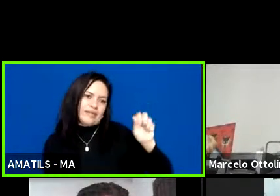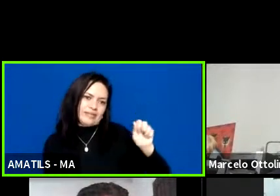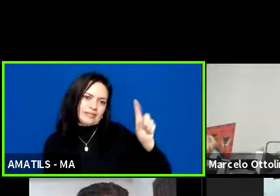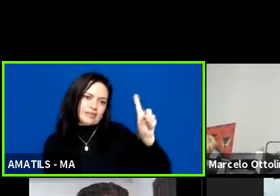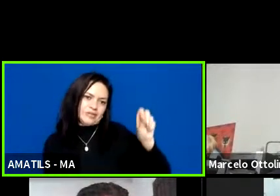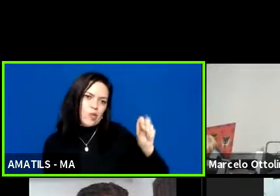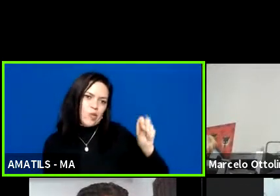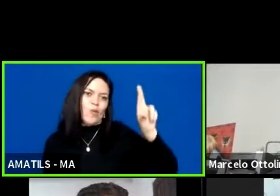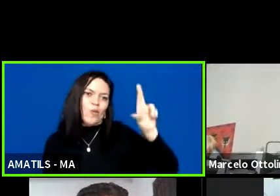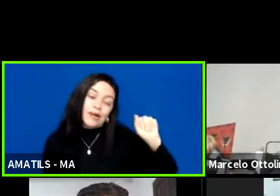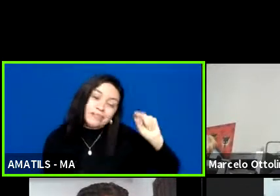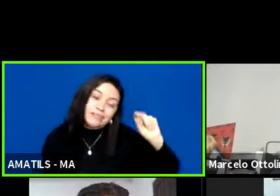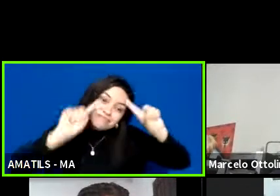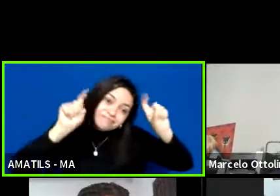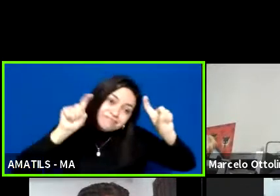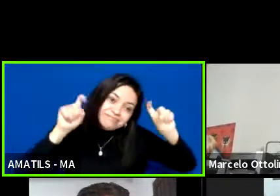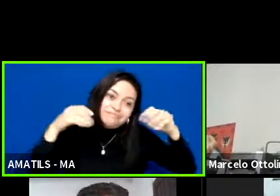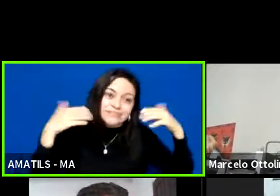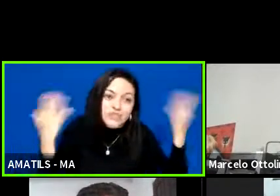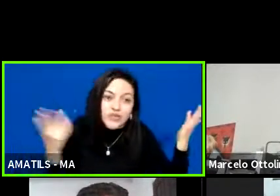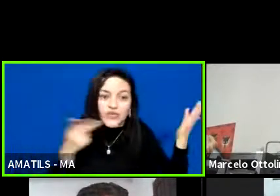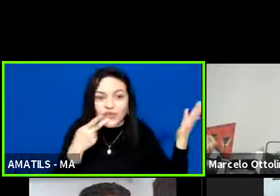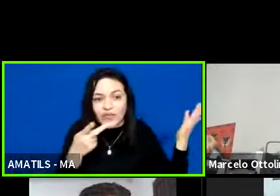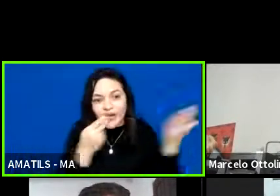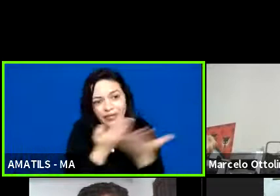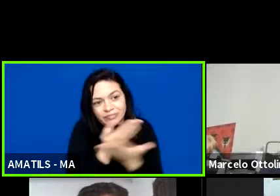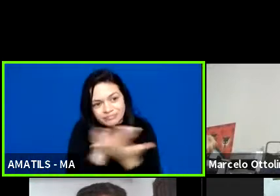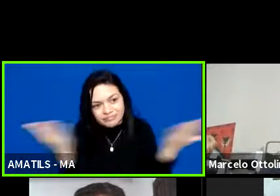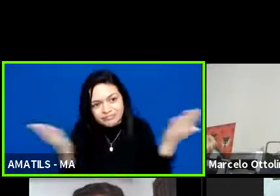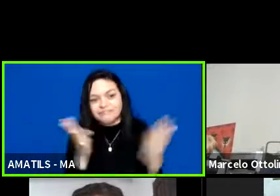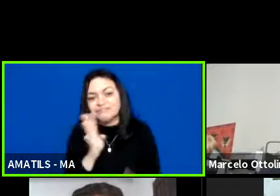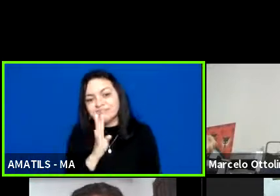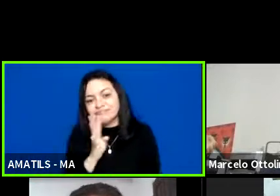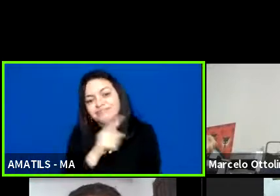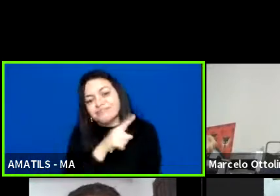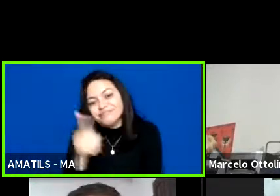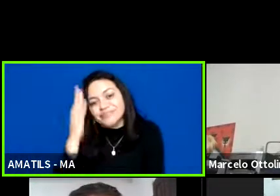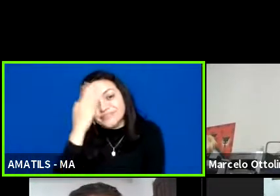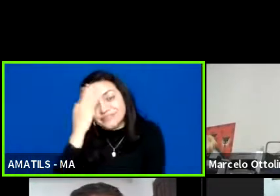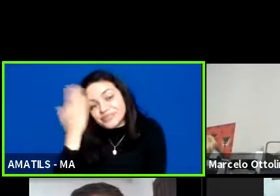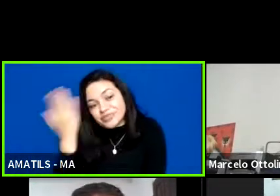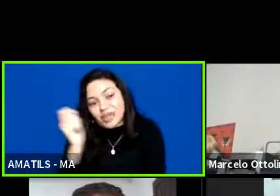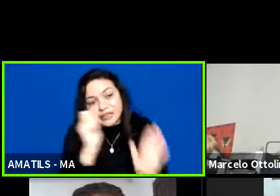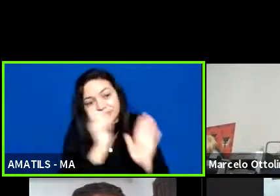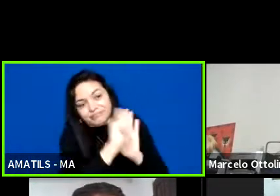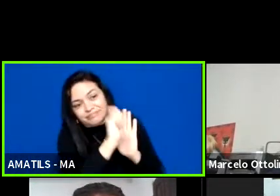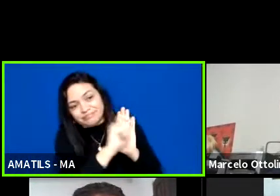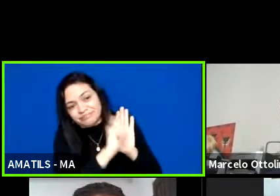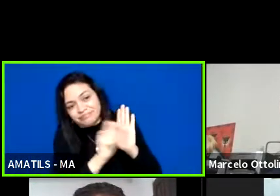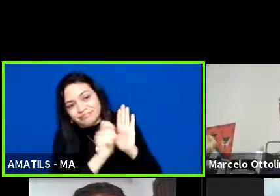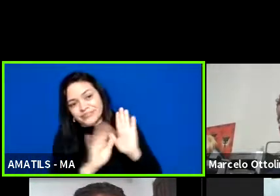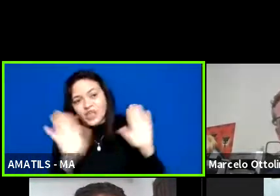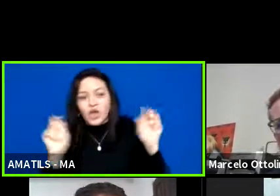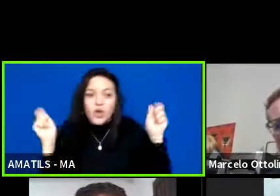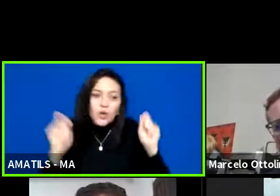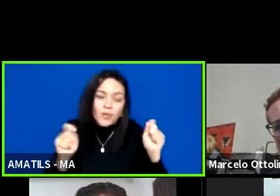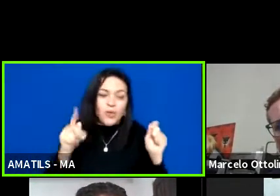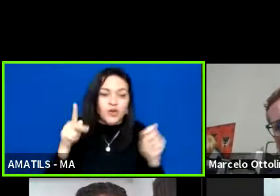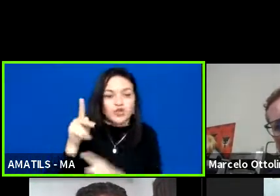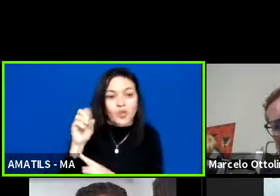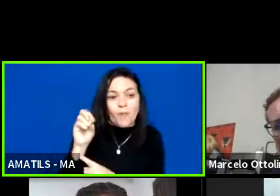abro parênteses quem sou eu para falar sobre isso para vocês mas já que está escrito eu posso portar aqui